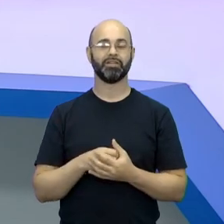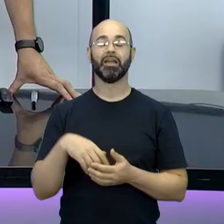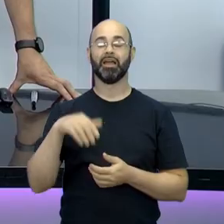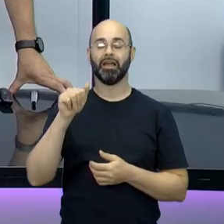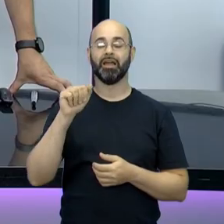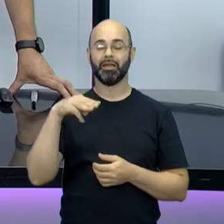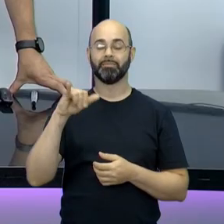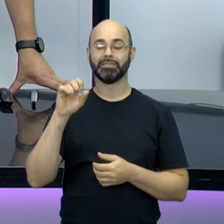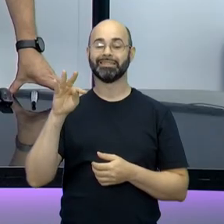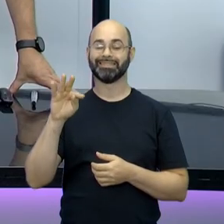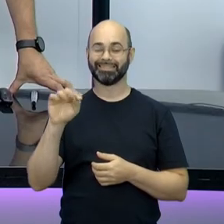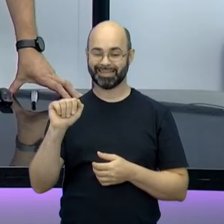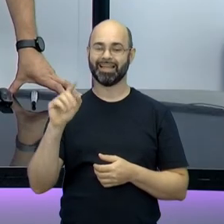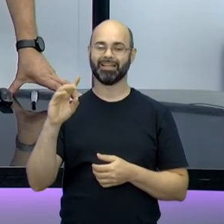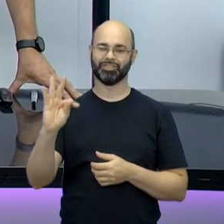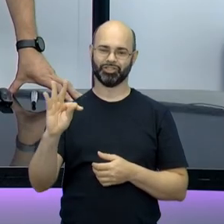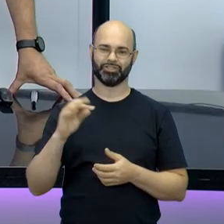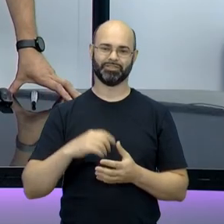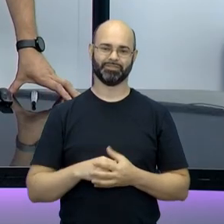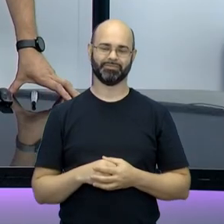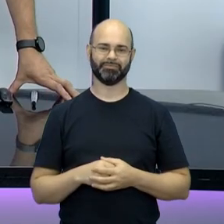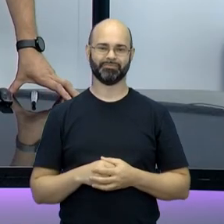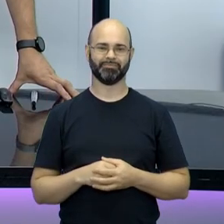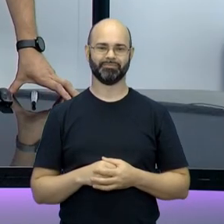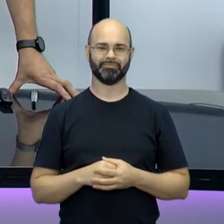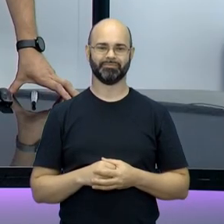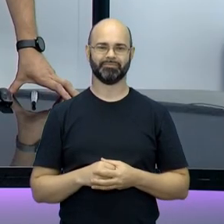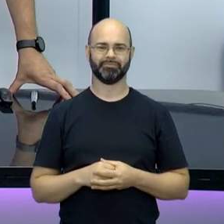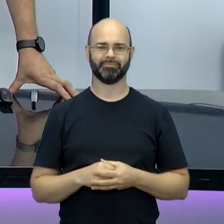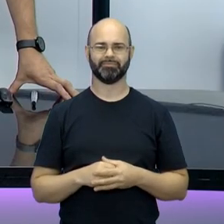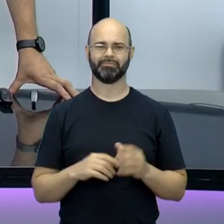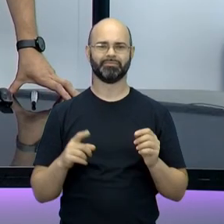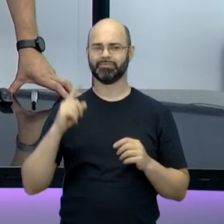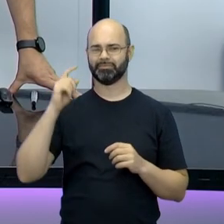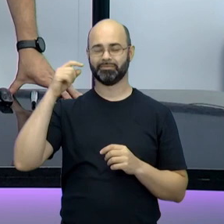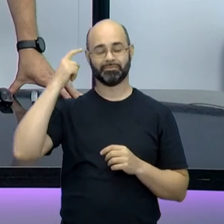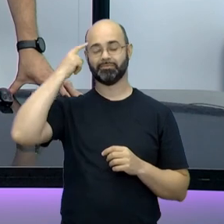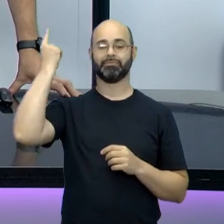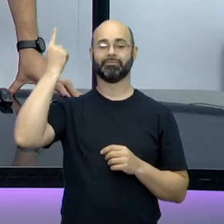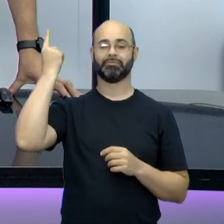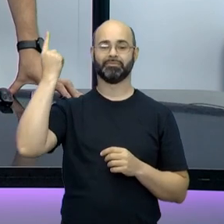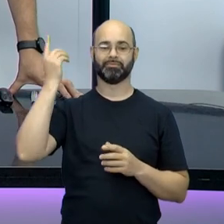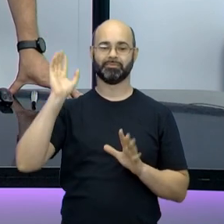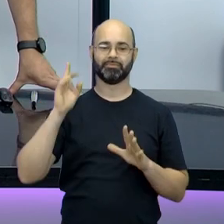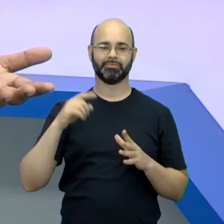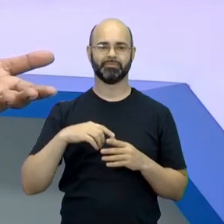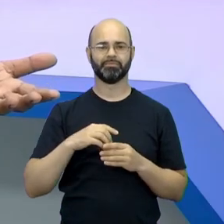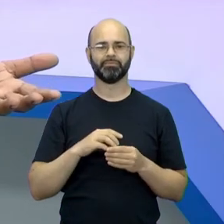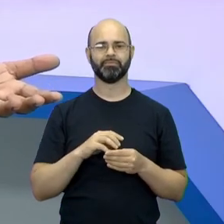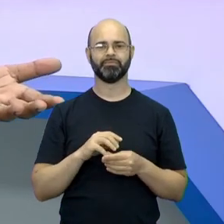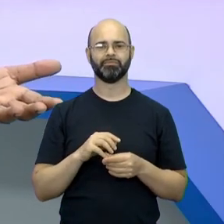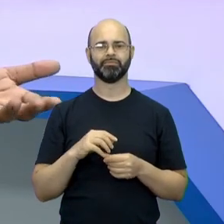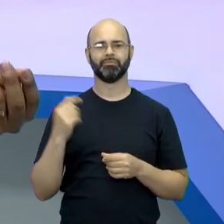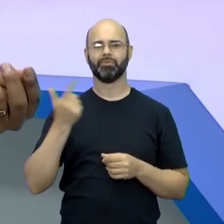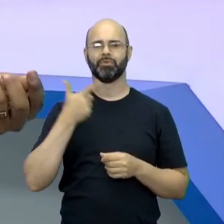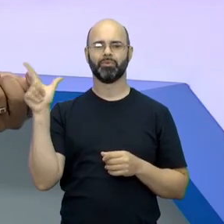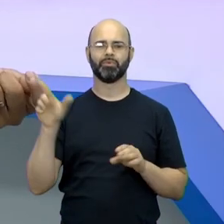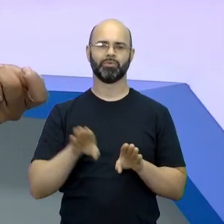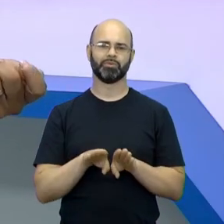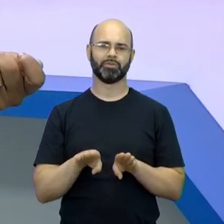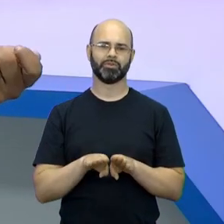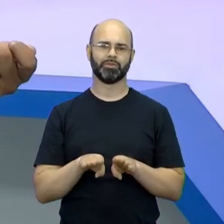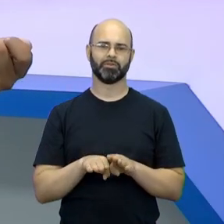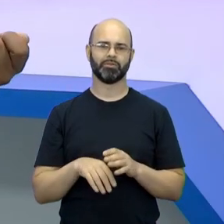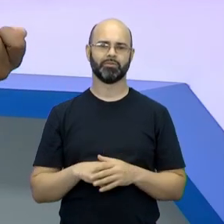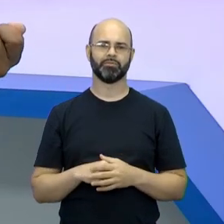É verdade. Amstead, que é muito legal. É o primeiro que vem na minha cabeça. Aí, quando vai falar de... Por exemplo, eu lembro do...